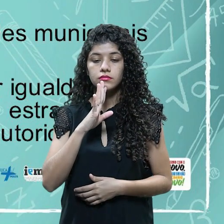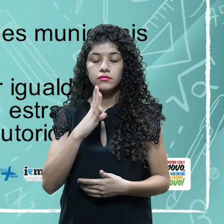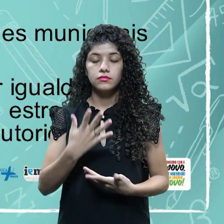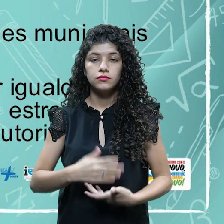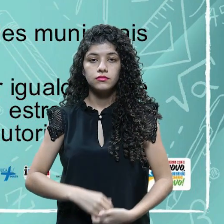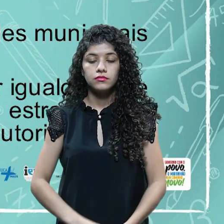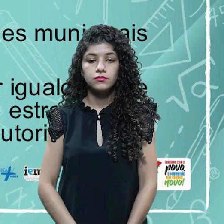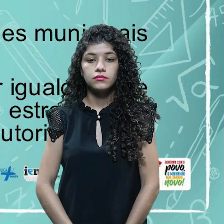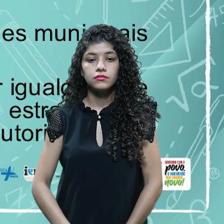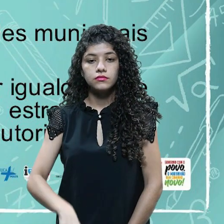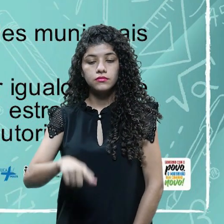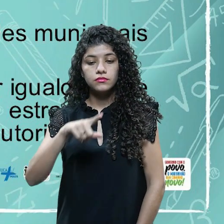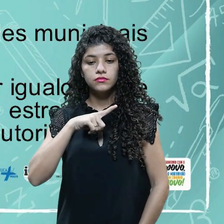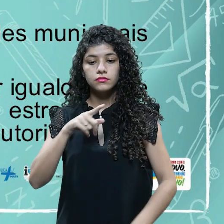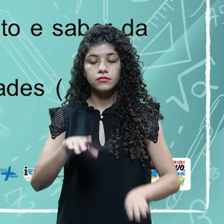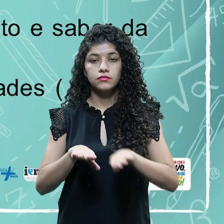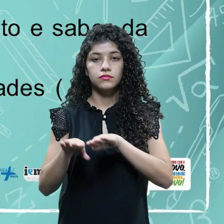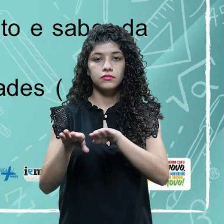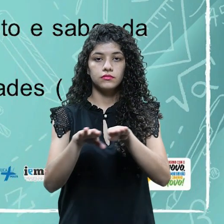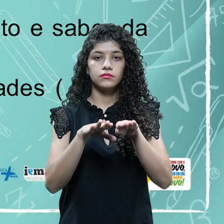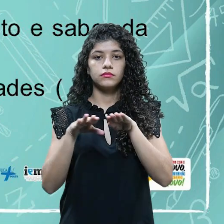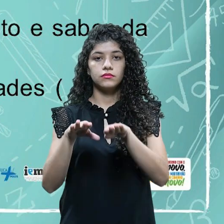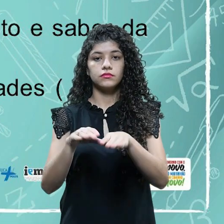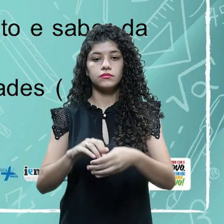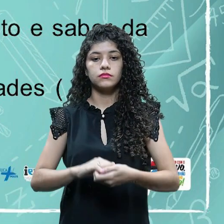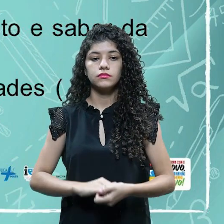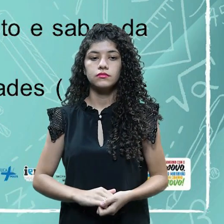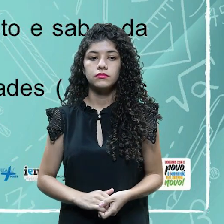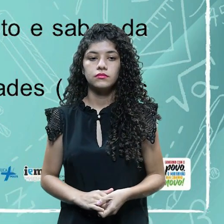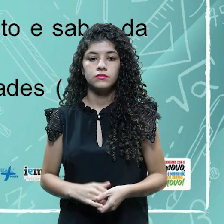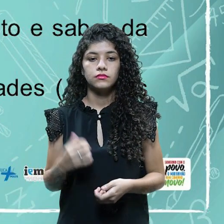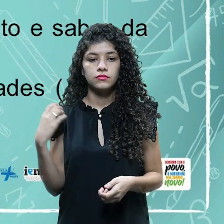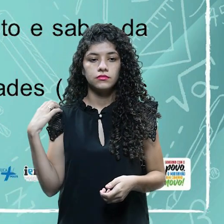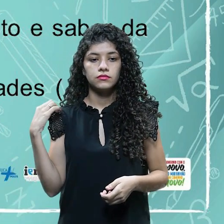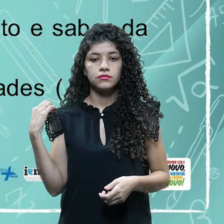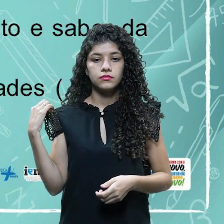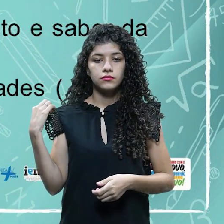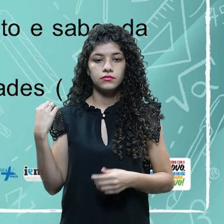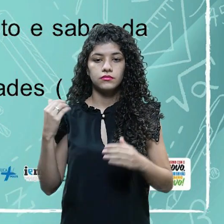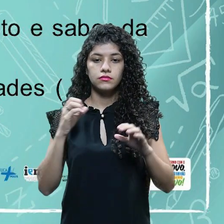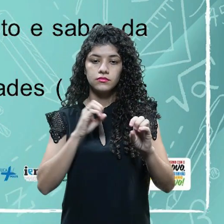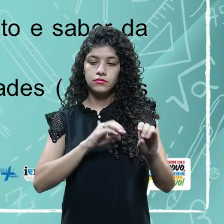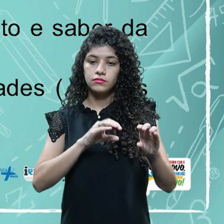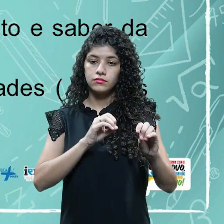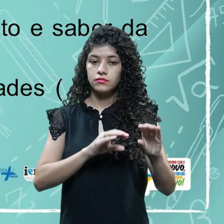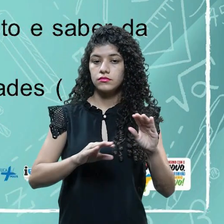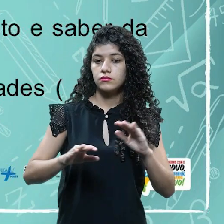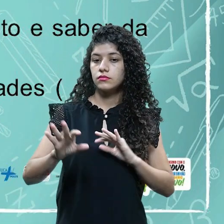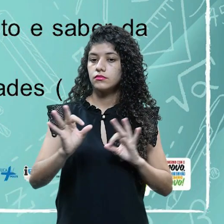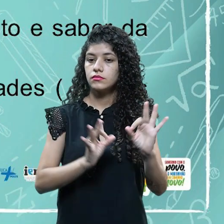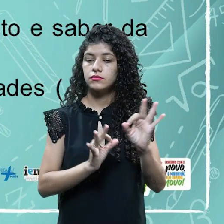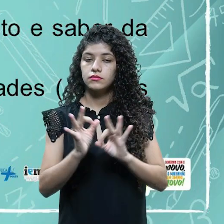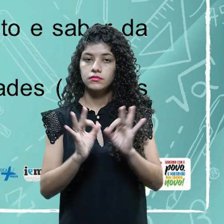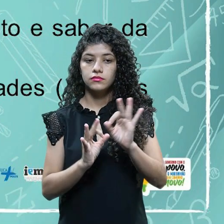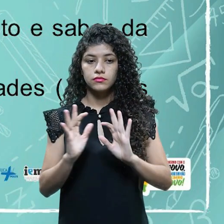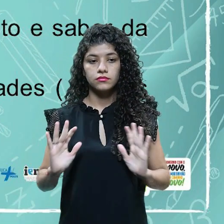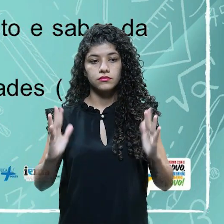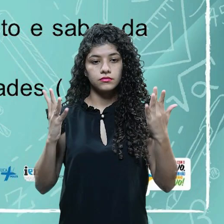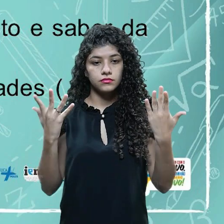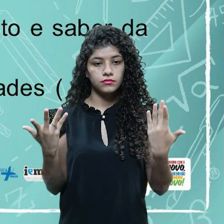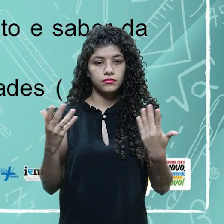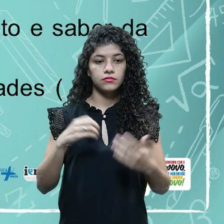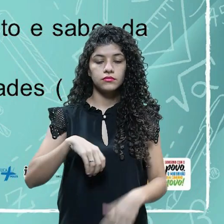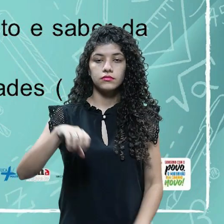igualdade de categoria. Então, de acordo com a organização de eventos do Senado Federal, né,